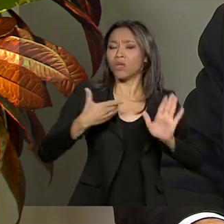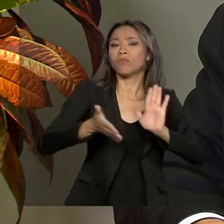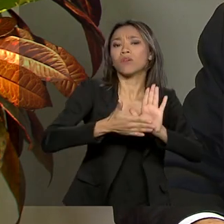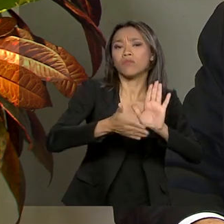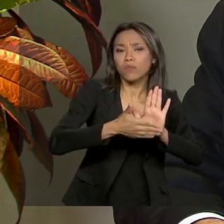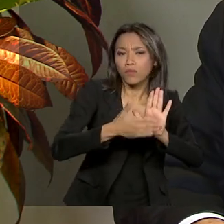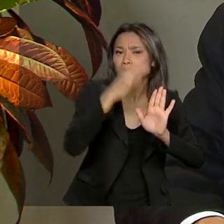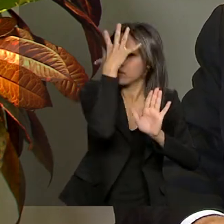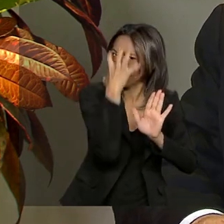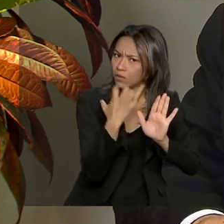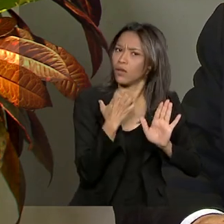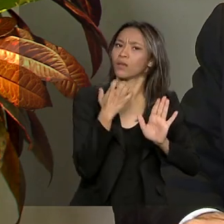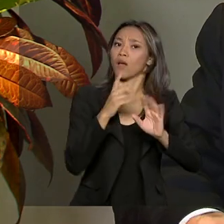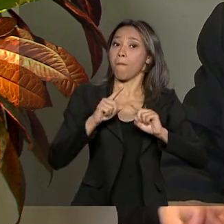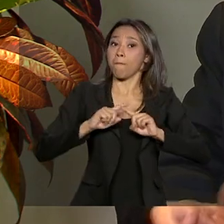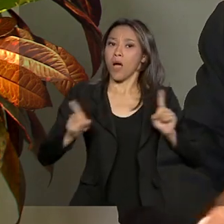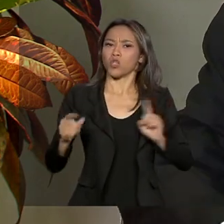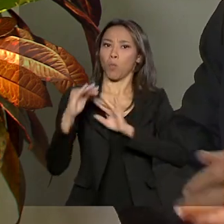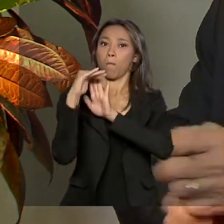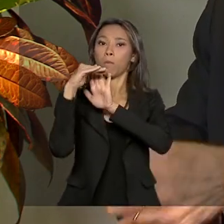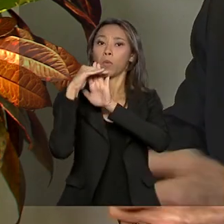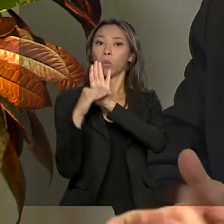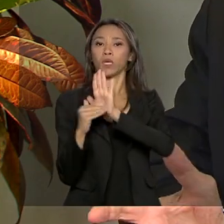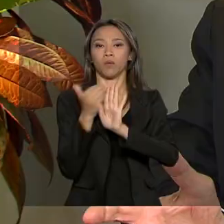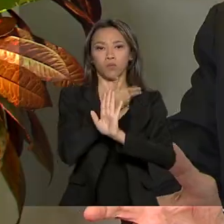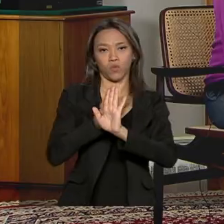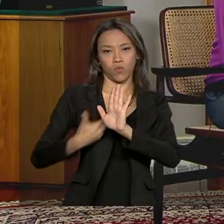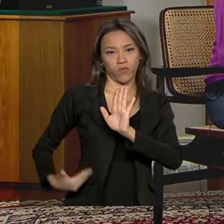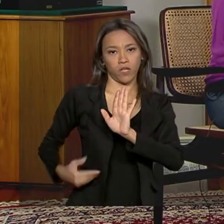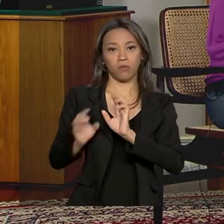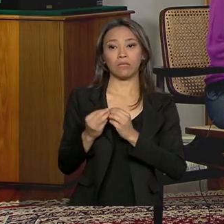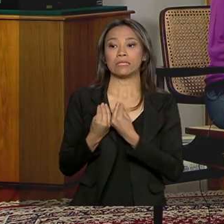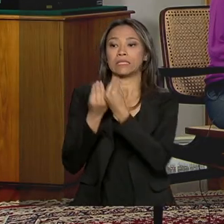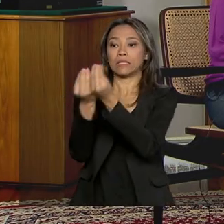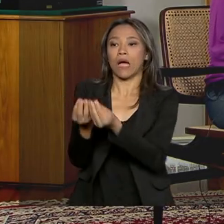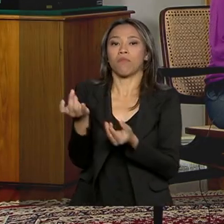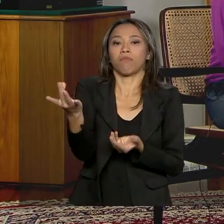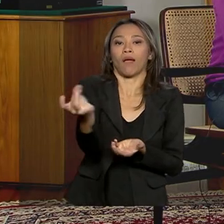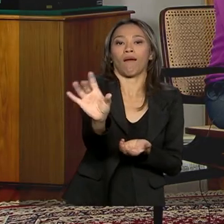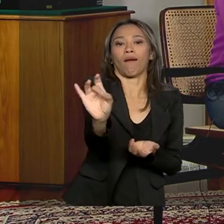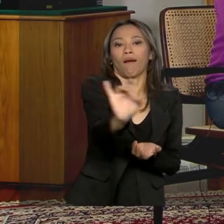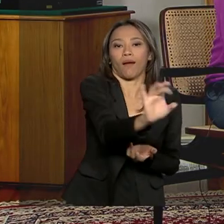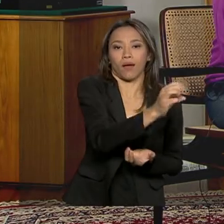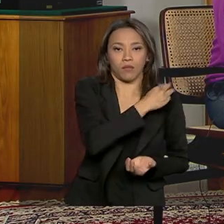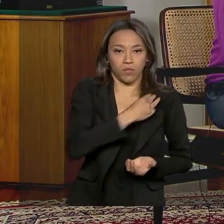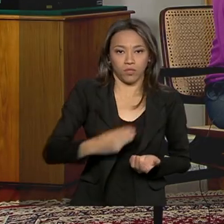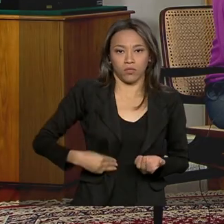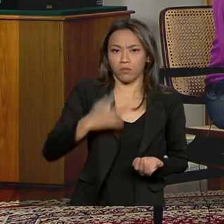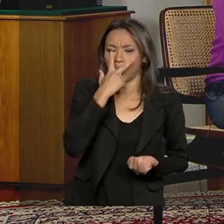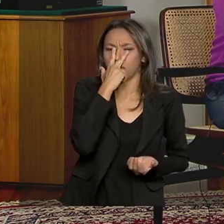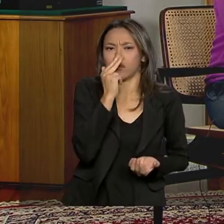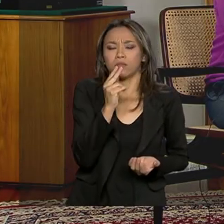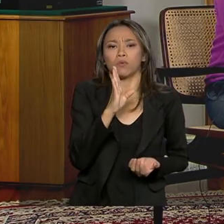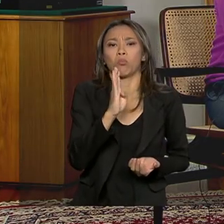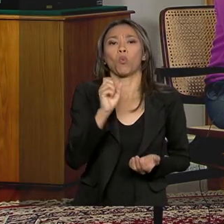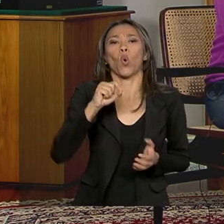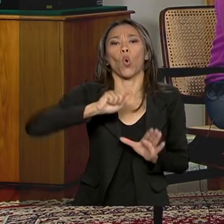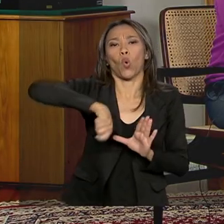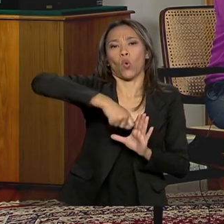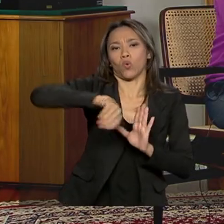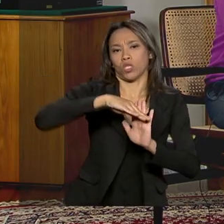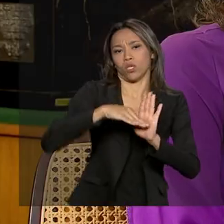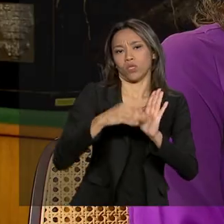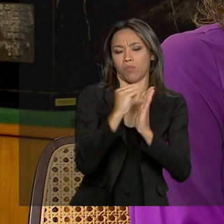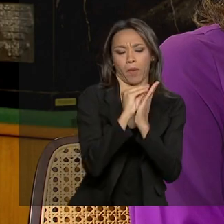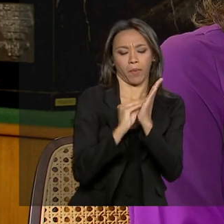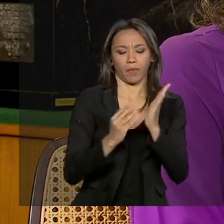muito sério. Mas não tínhamos um programa de governo para dar para cada ministro, como se fosse uma receita. Dentro desse protocolo de intenções, eu vi o senhor falando em entrevistas